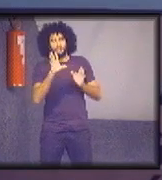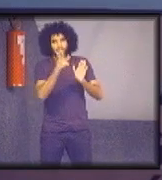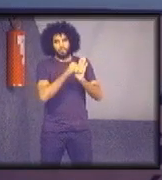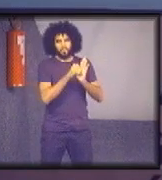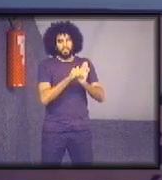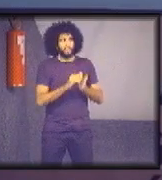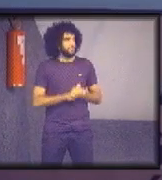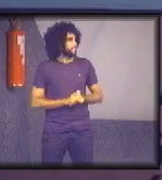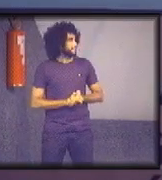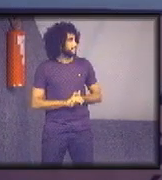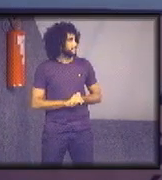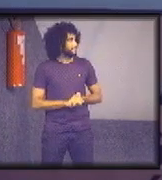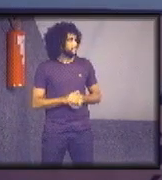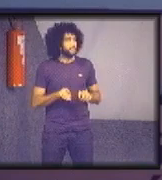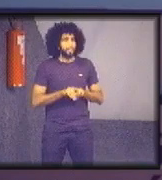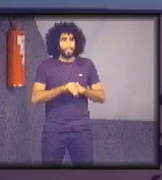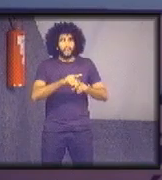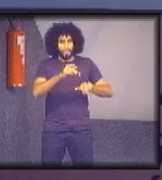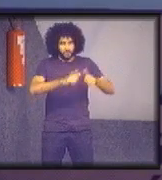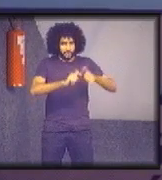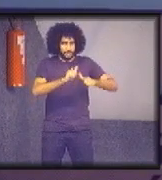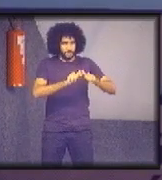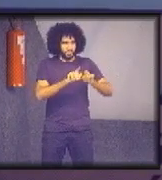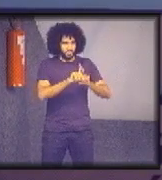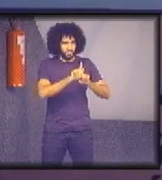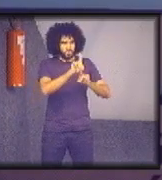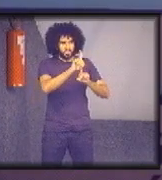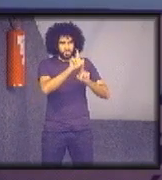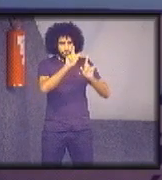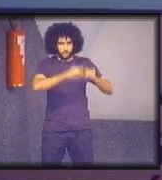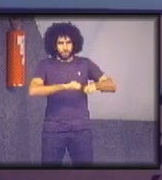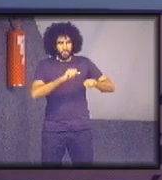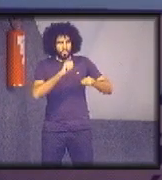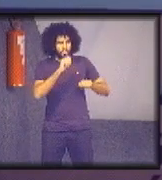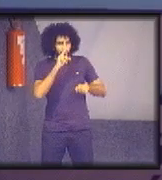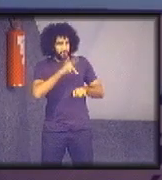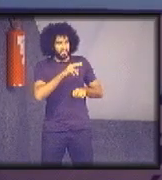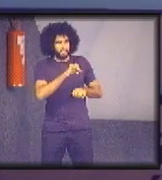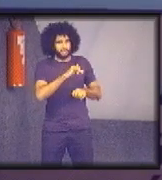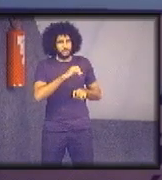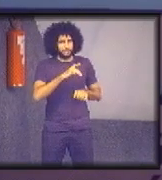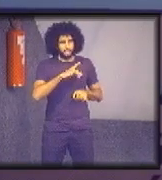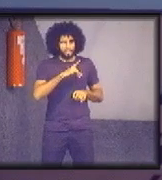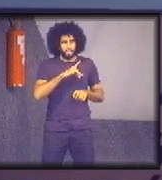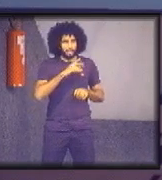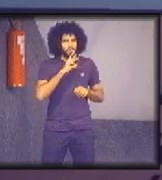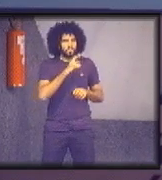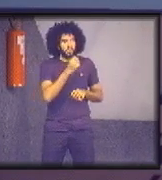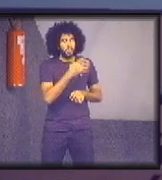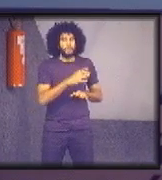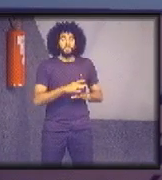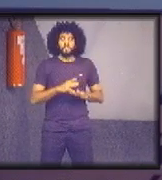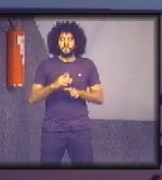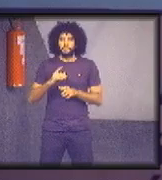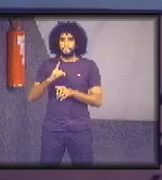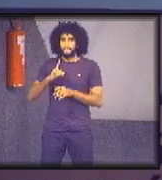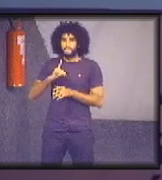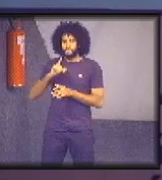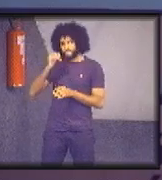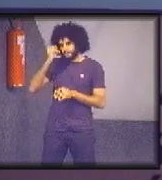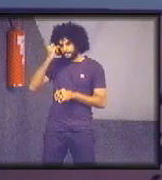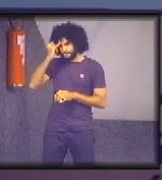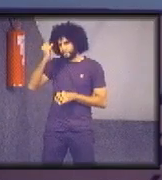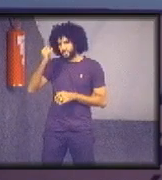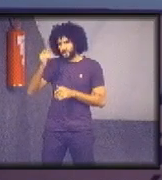E o monitoramento do indicador é uma forma de você verificar a eficácia da ação. O que você acha da ideia de incluir nos parâmetros